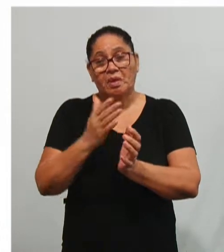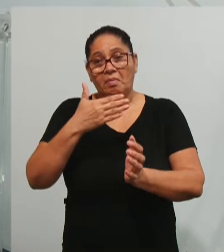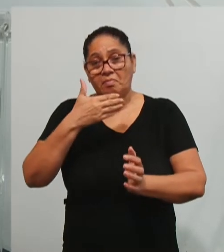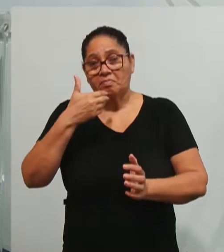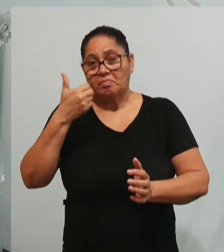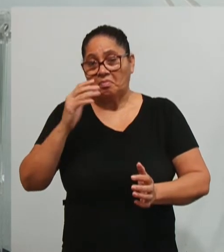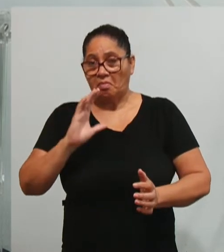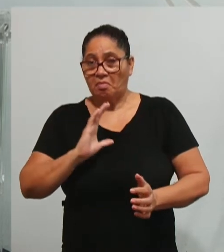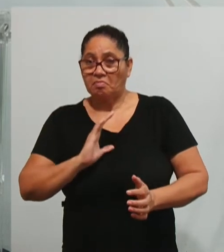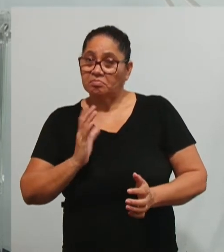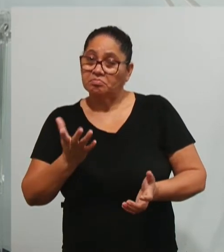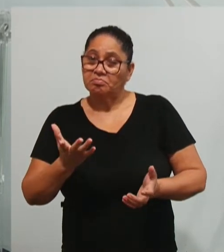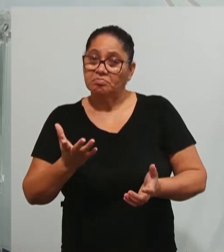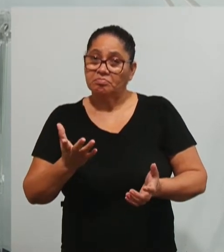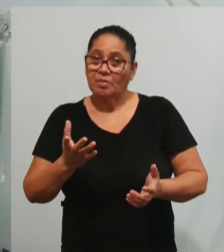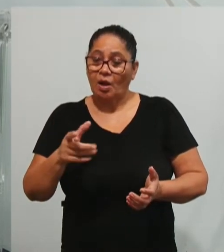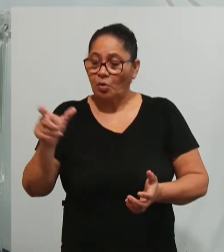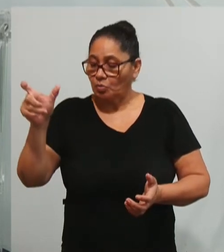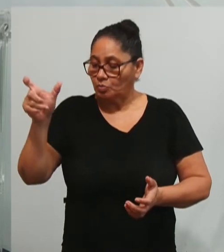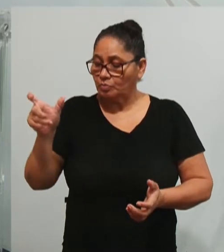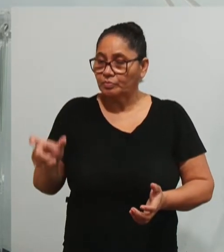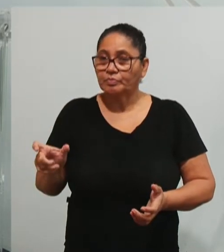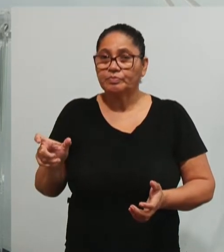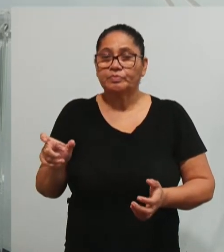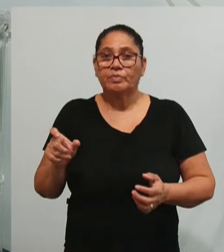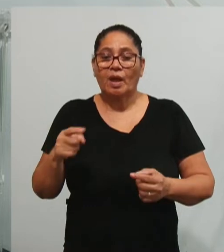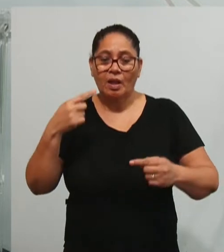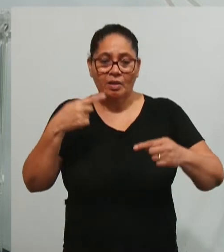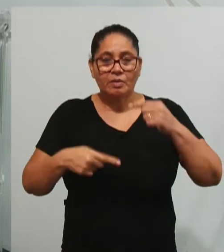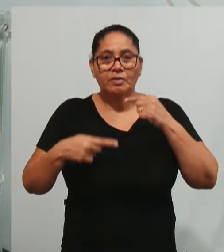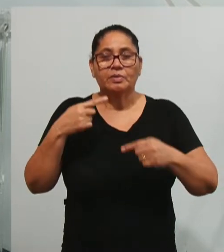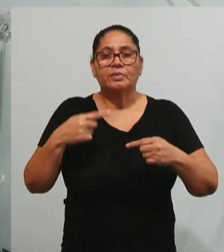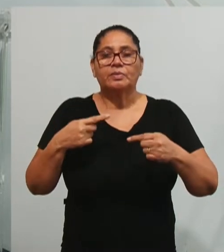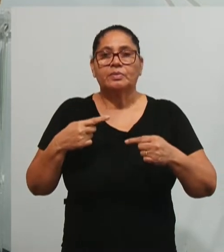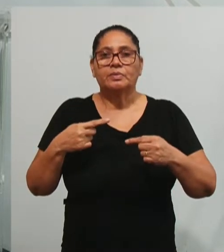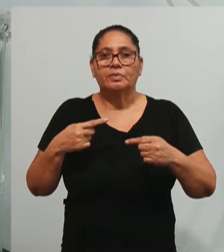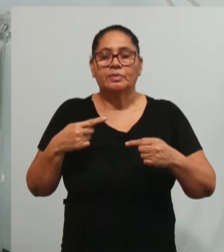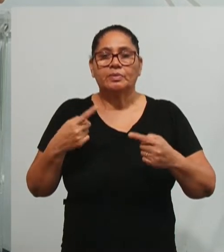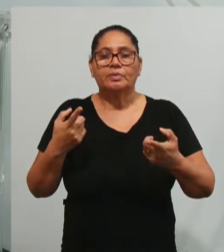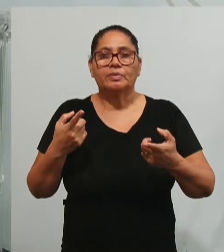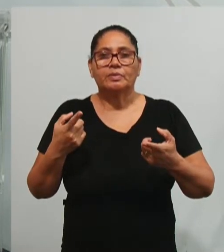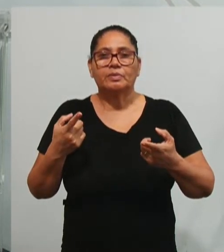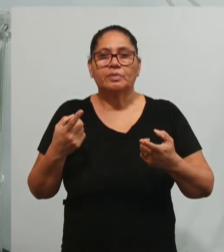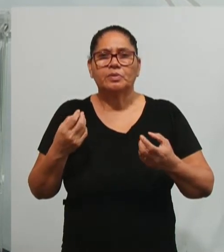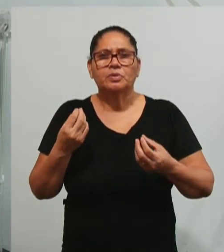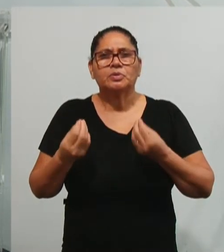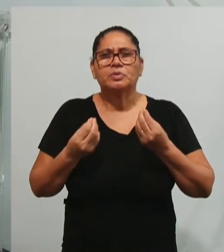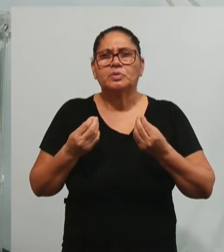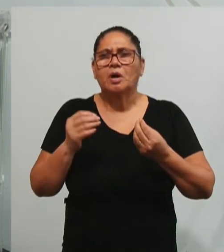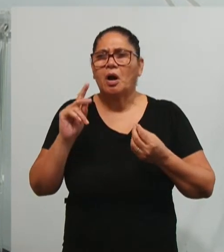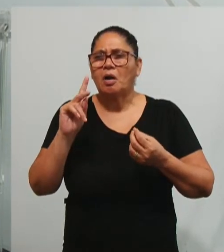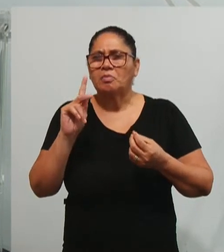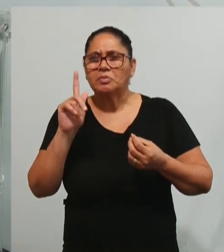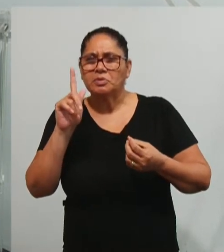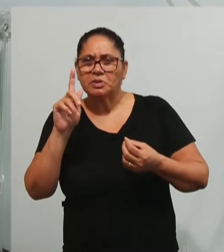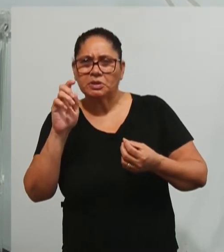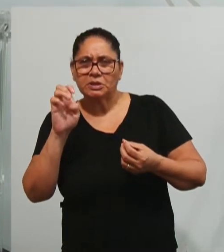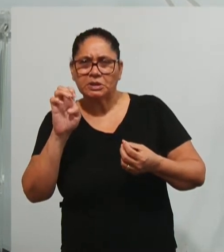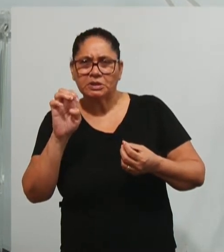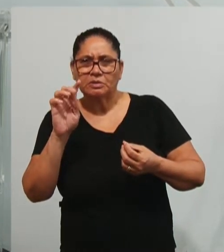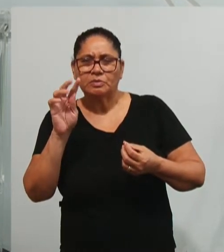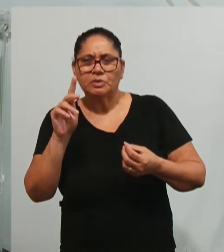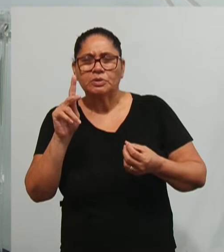sujeito, e aí ele faz essa crítica, essa política hegemônica de uma estrutura capitalista